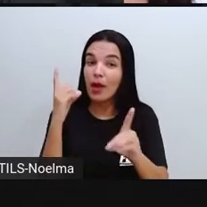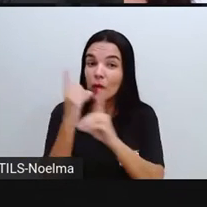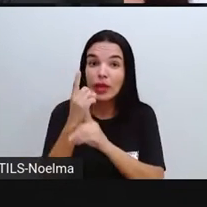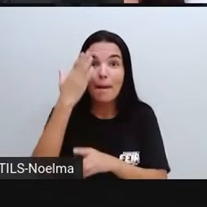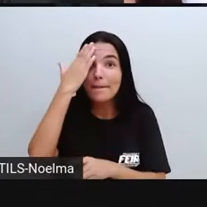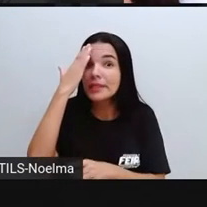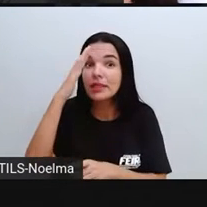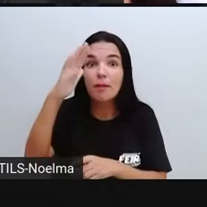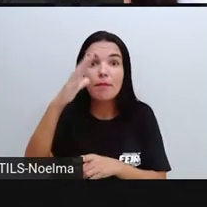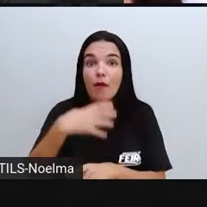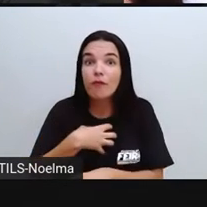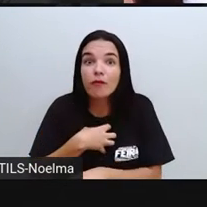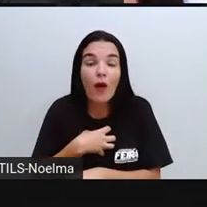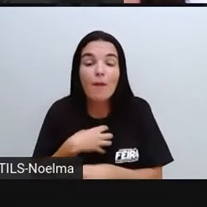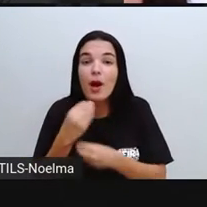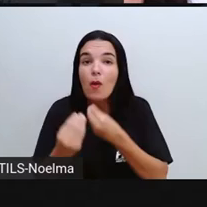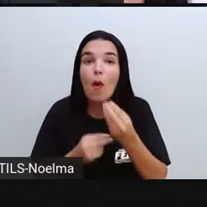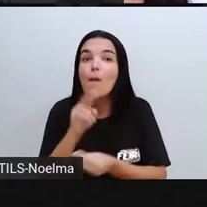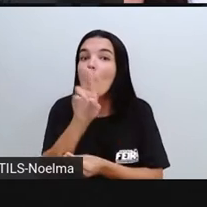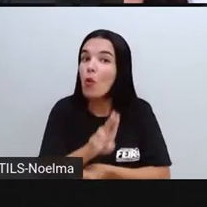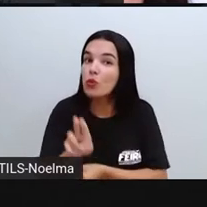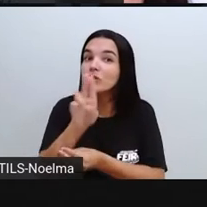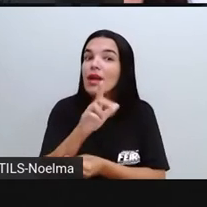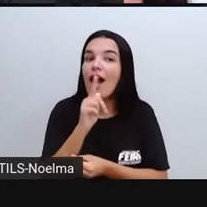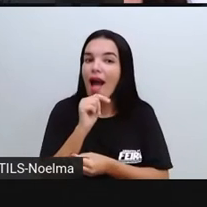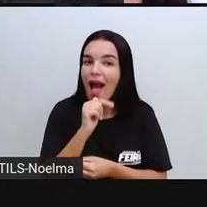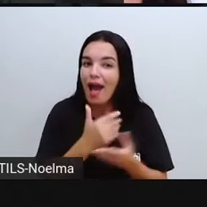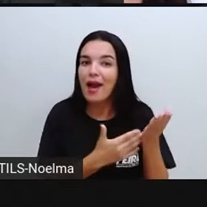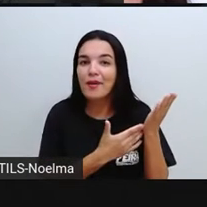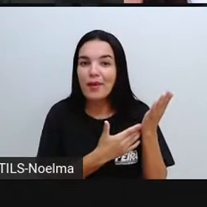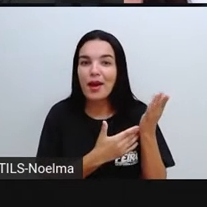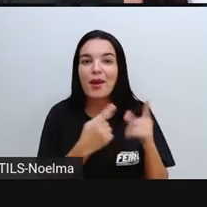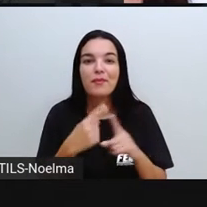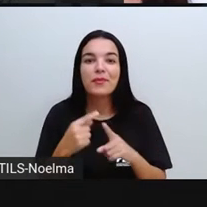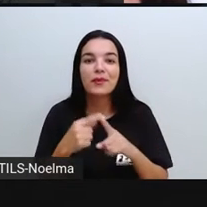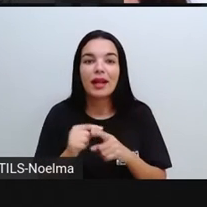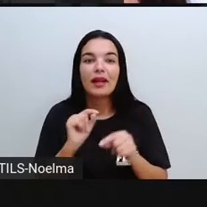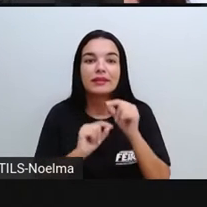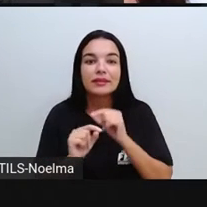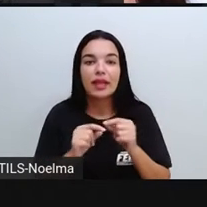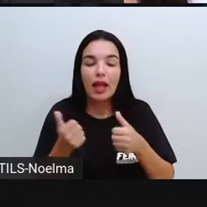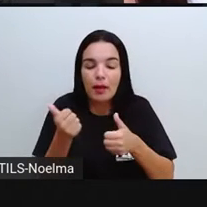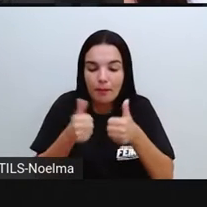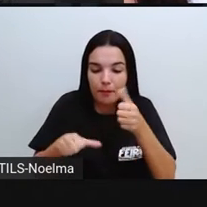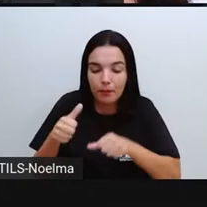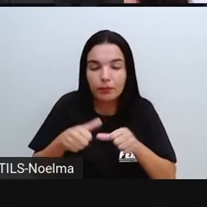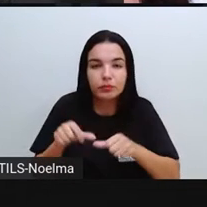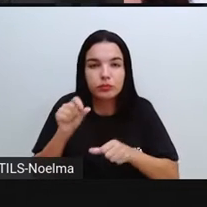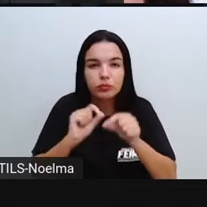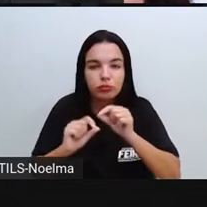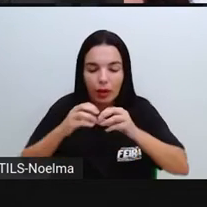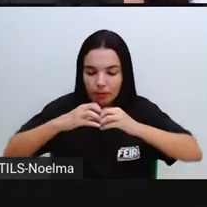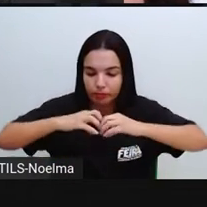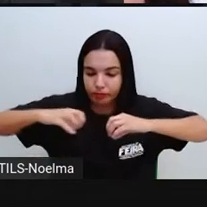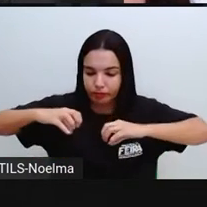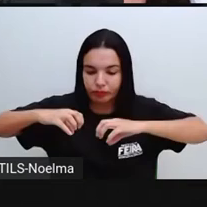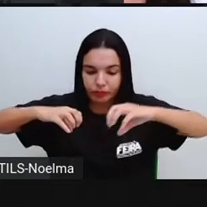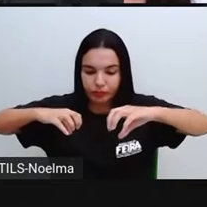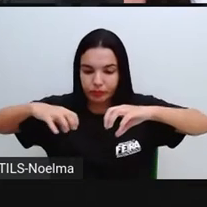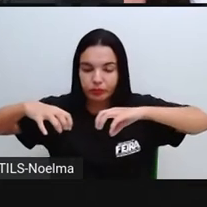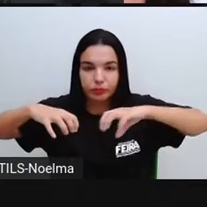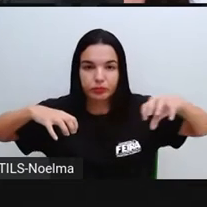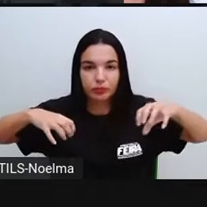principal forma que a gente utiliza essa água, né? A água no estado líquido, ela apresenta as moléculas um pouquinho mais afastadas